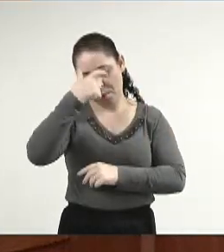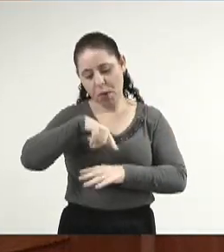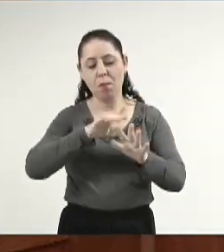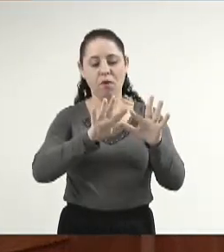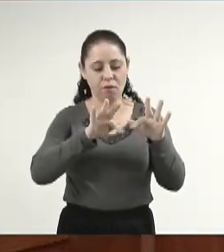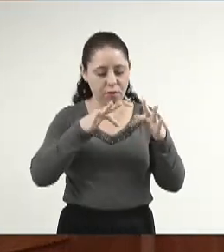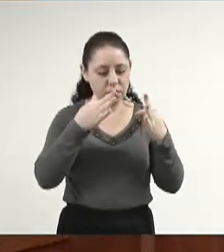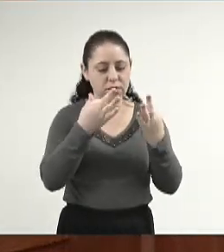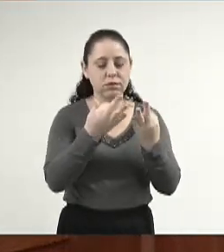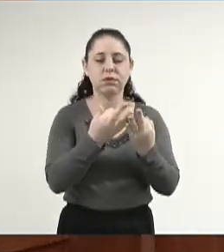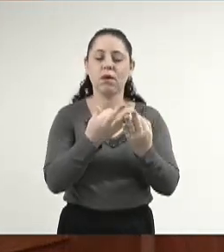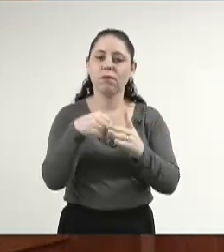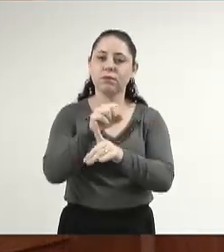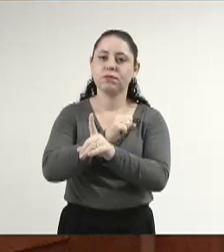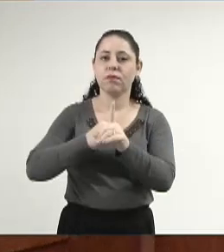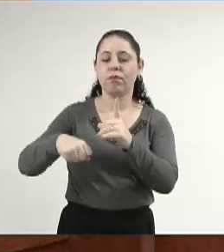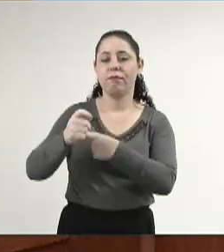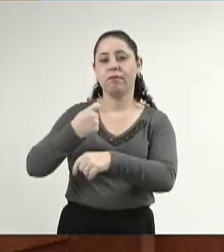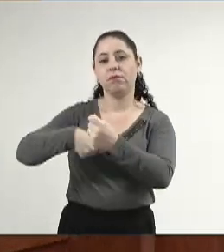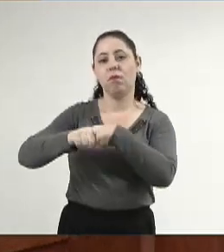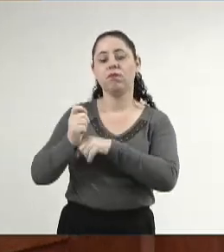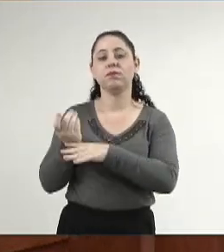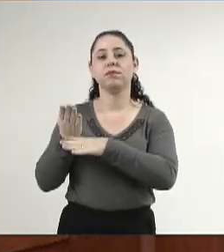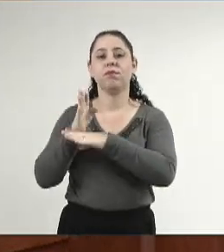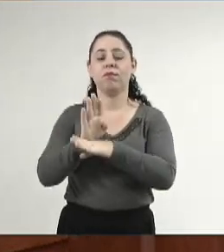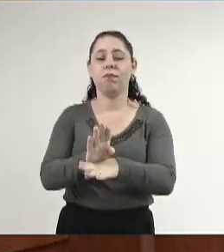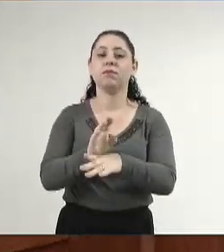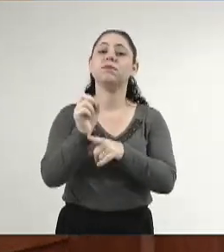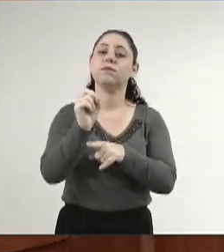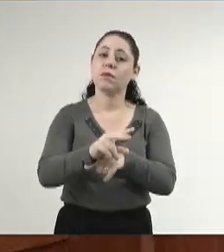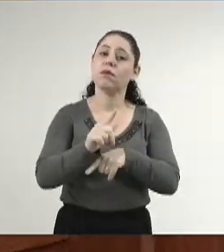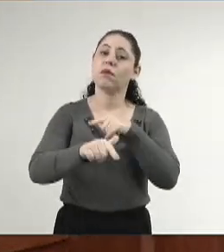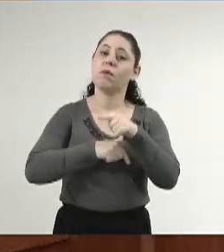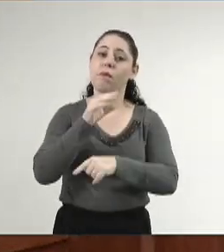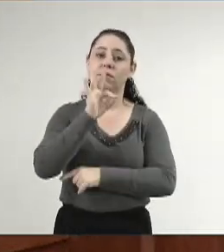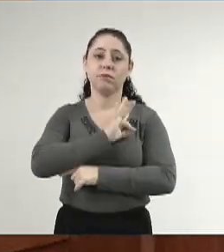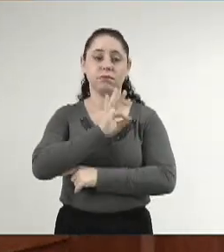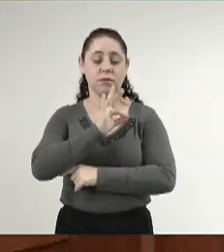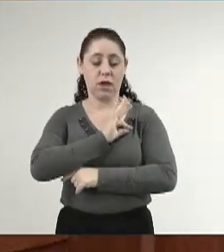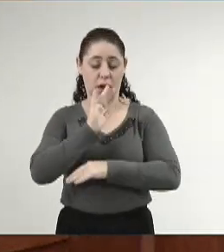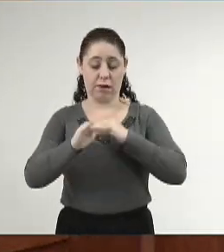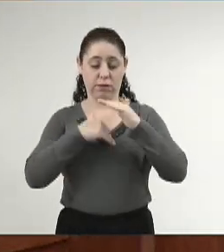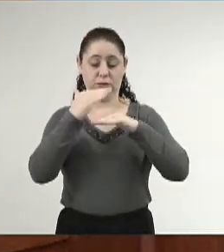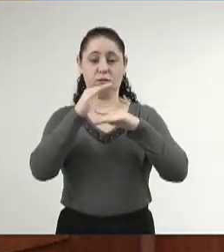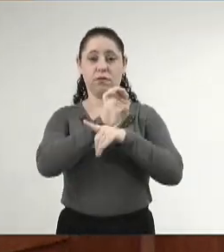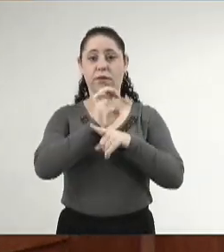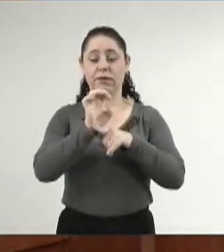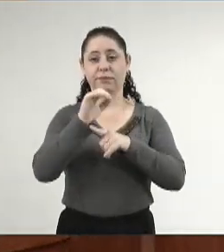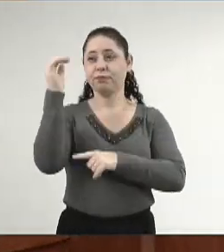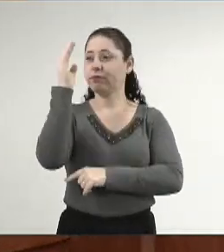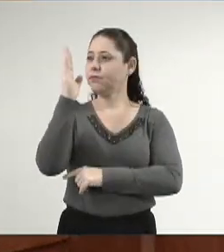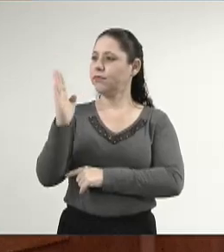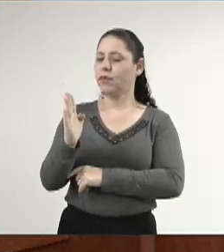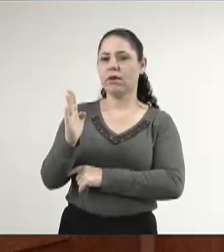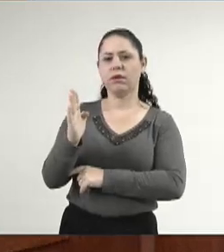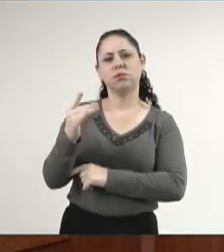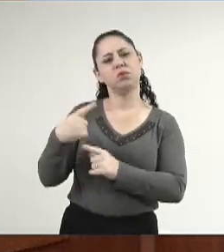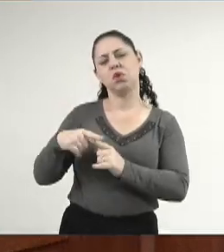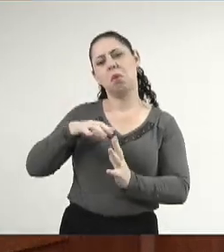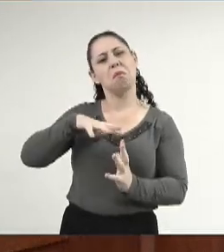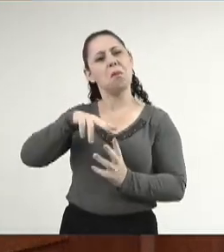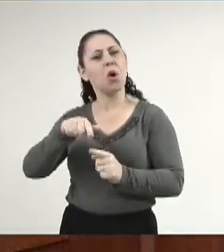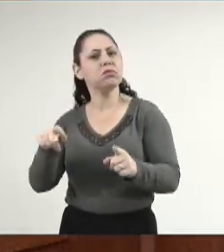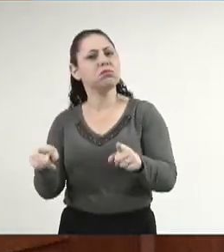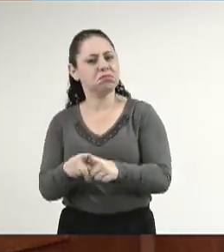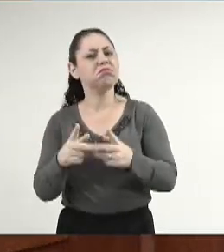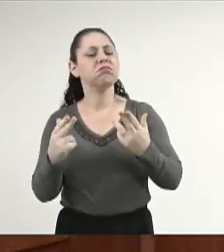familiar, socioeconômico, ajudando a gerar emprego e renda e a desenvolver o nosso Estado, o nosso Brasil, e, por não dizer, o mundo